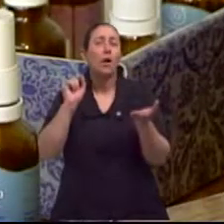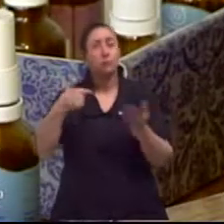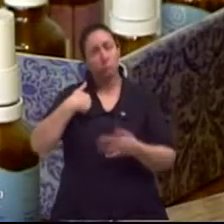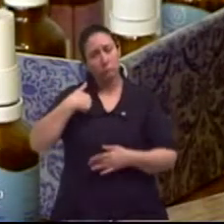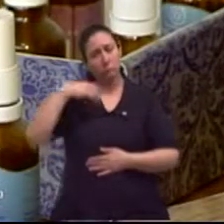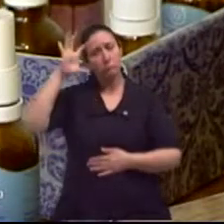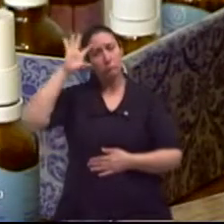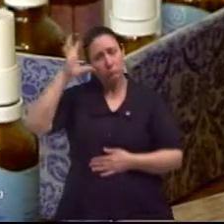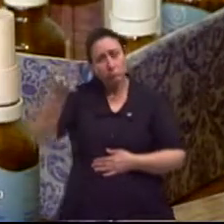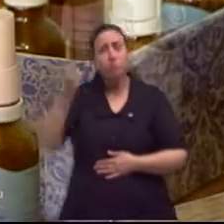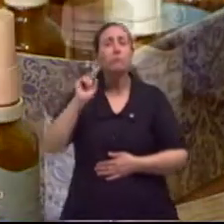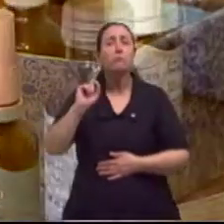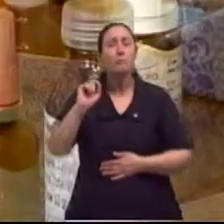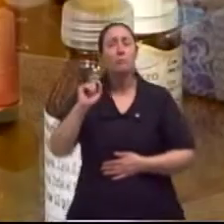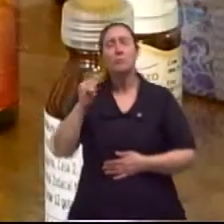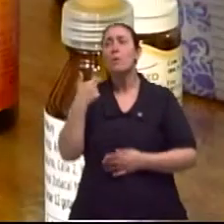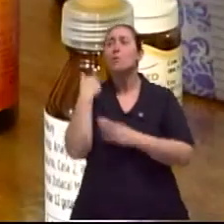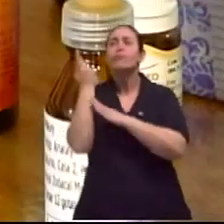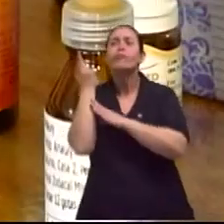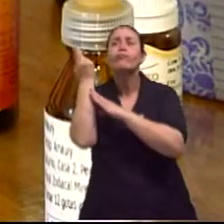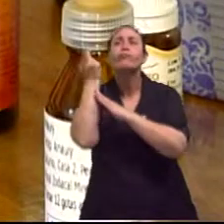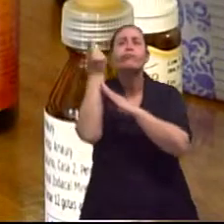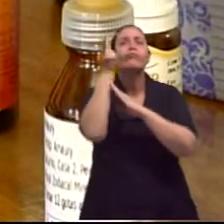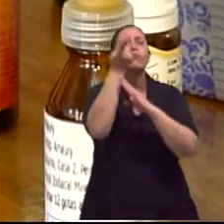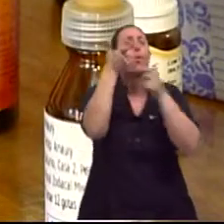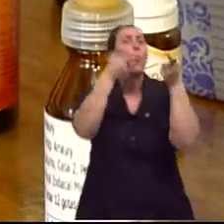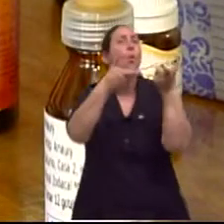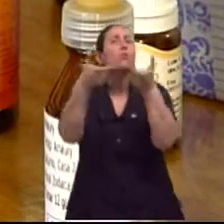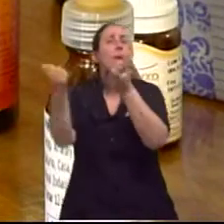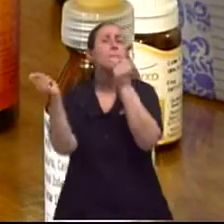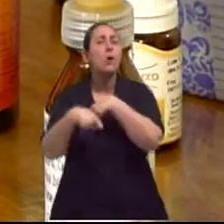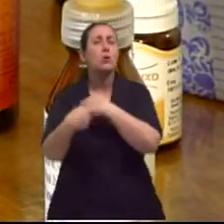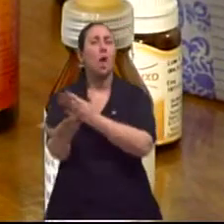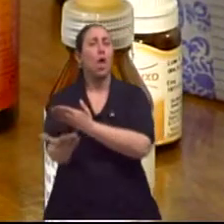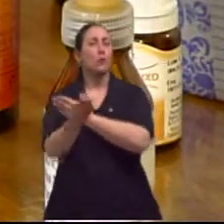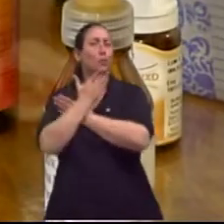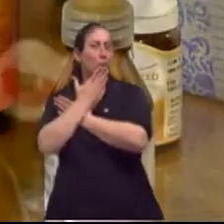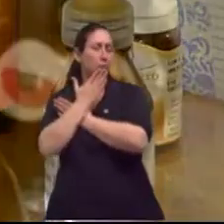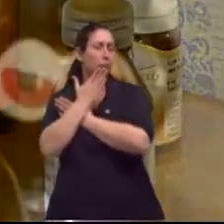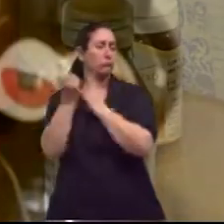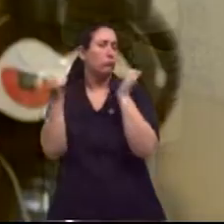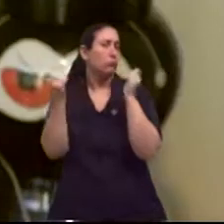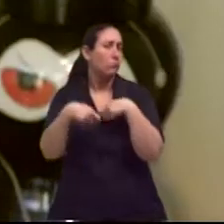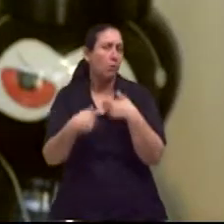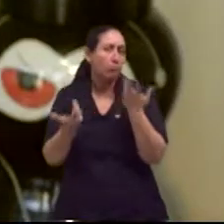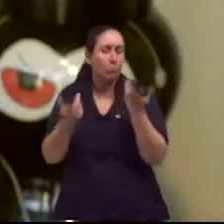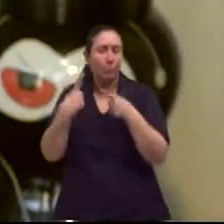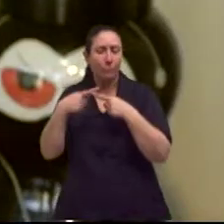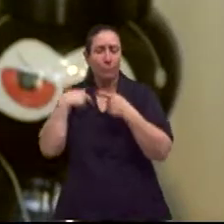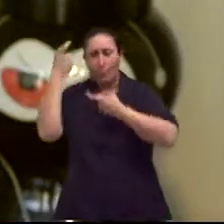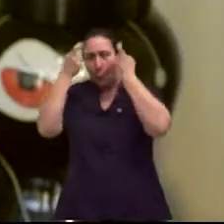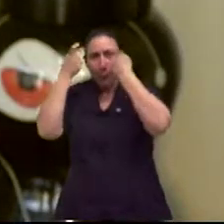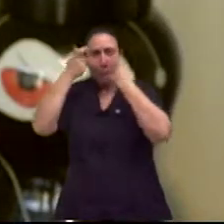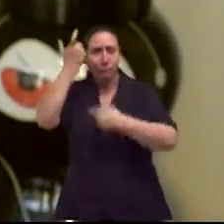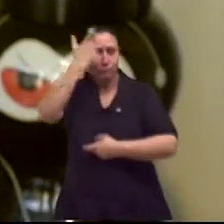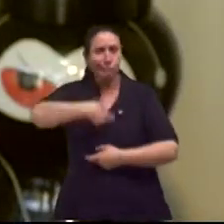eu decidi que eu ia buscar onde eu achasse que pudesse haver uma luz no fundo do túnel.